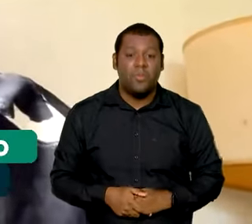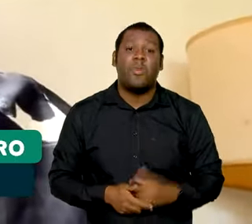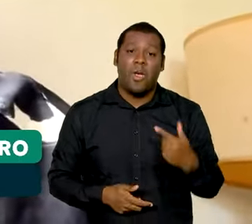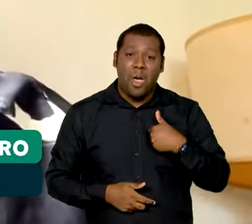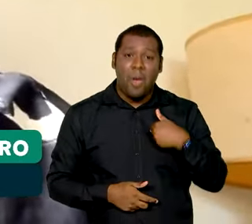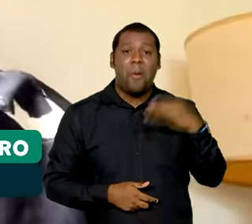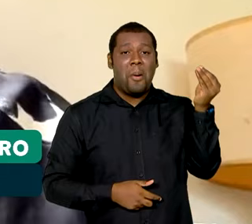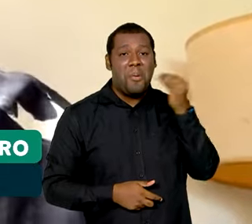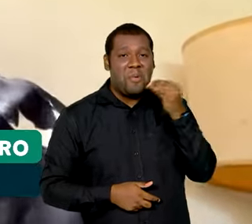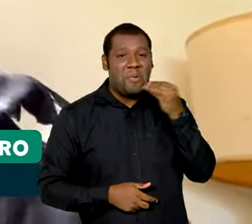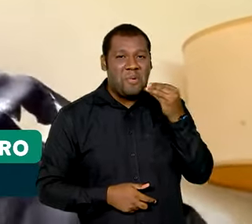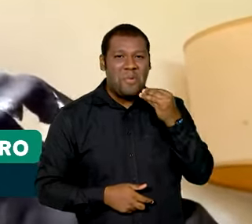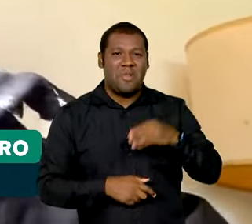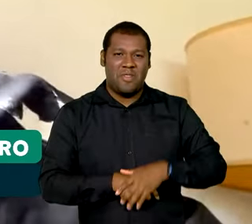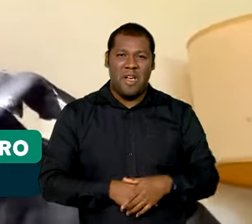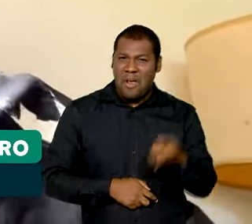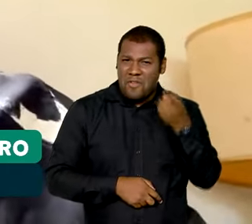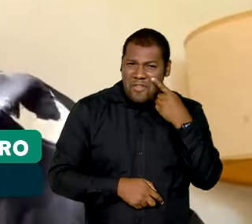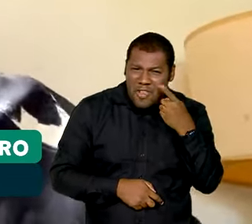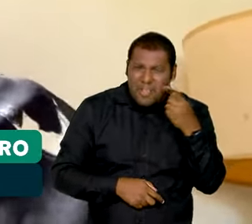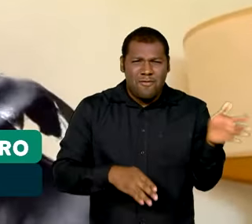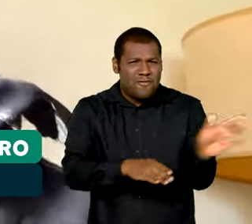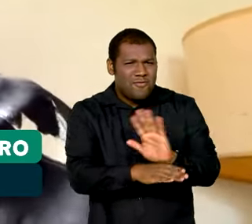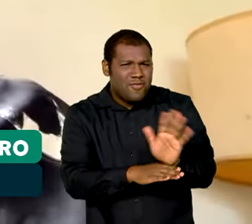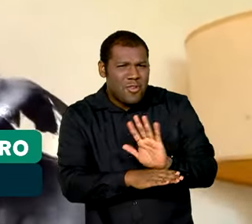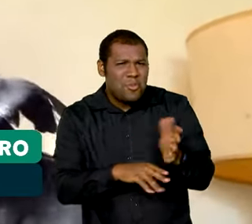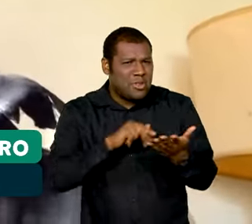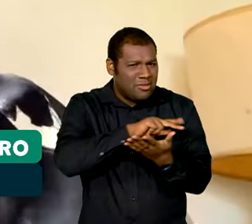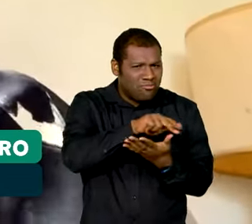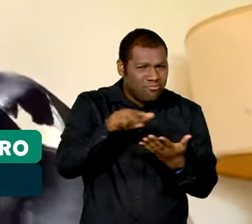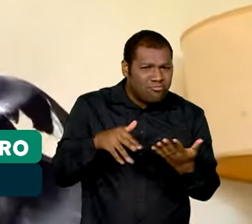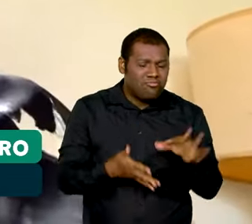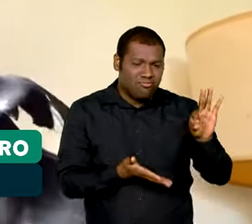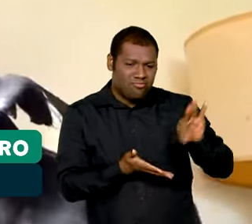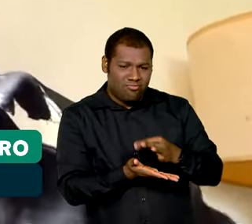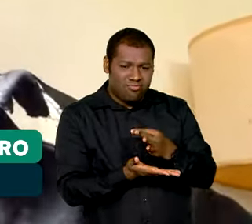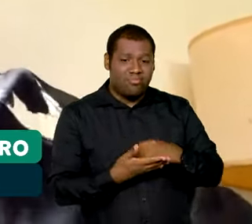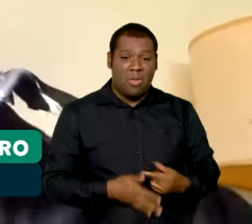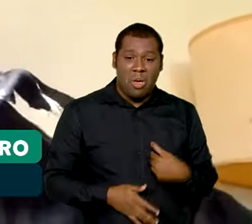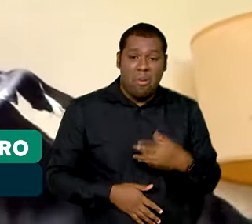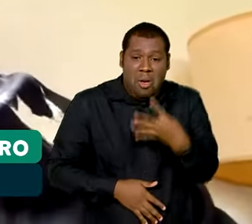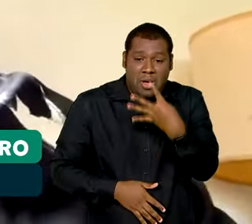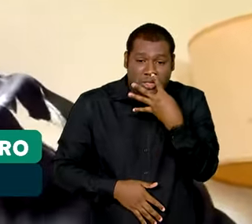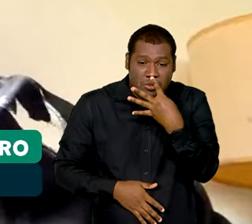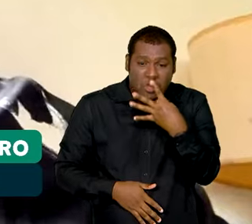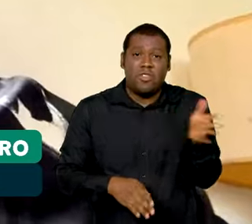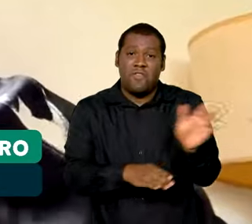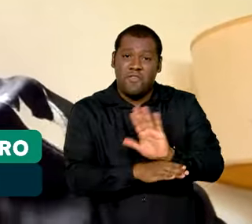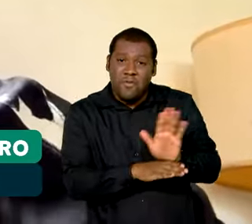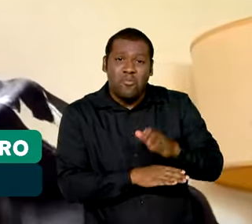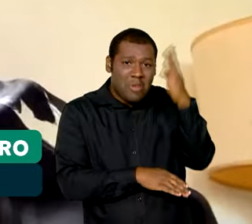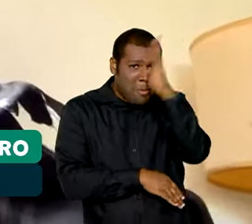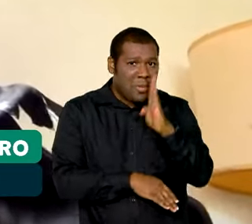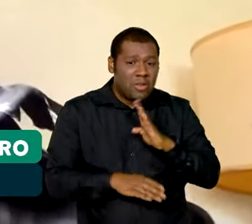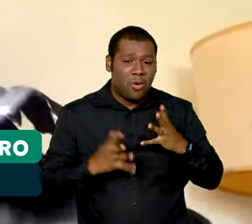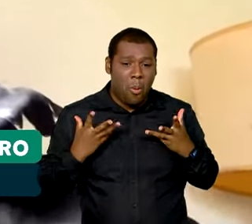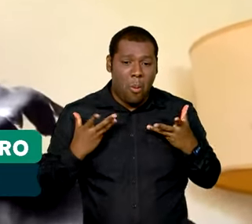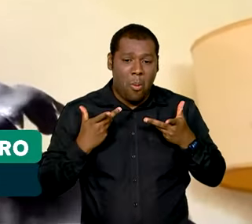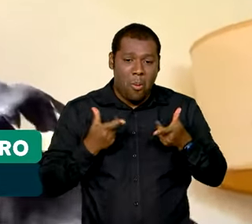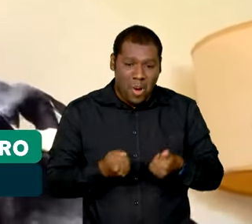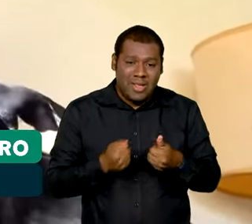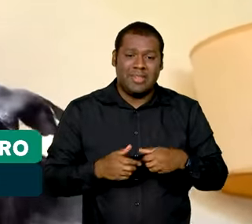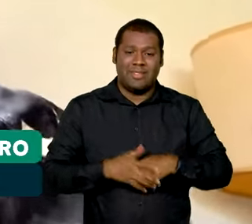oportunidade de ver dezenas de filmes que estavam inscritos. Eu fiquei impressionado com a qualidade, com o